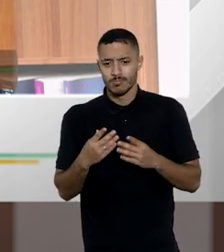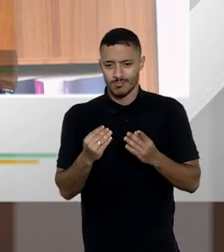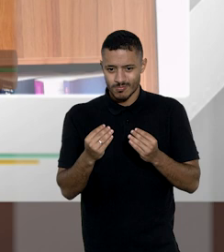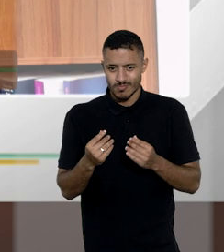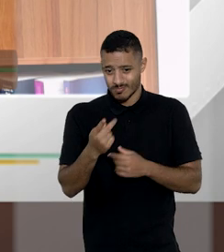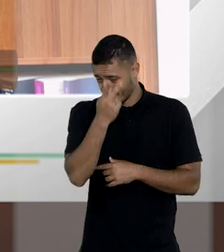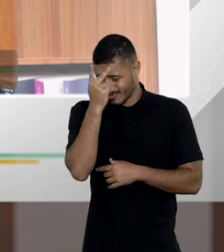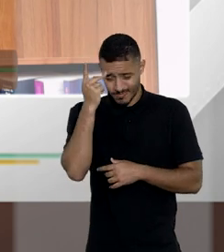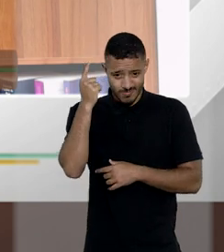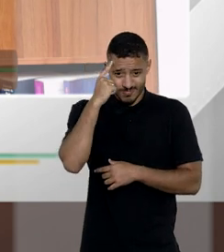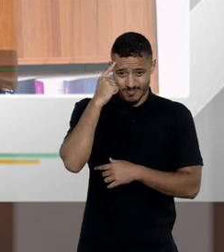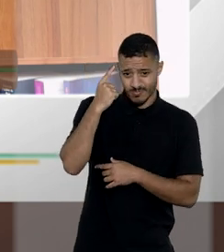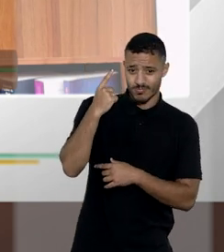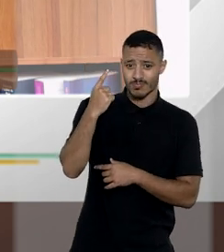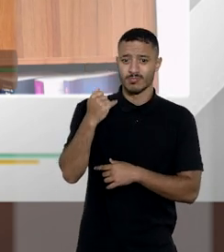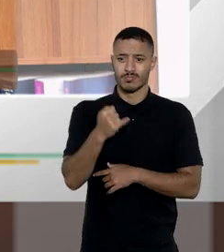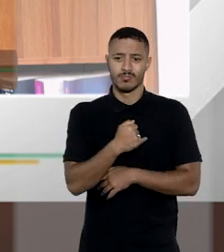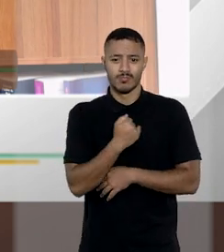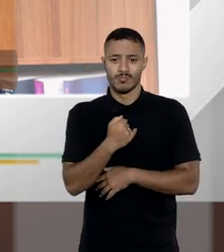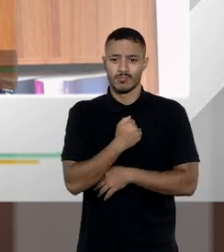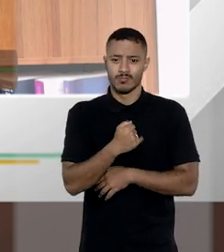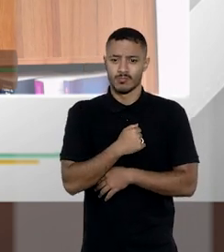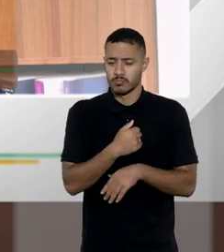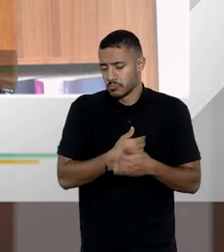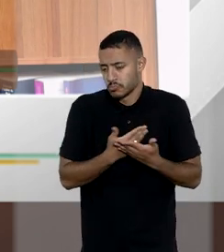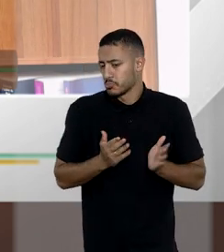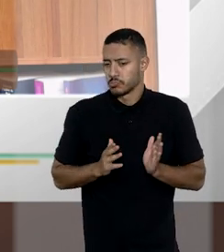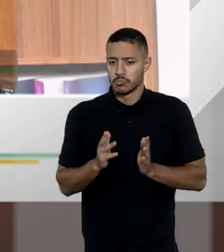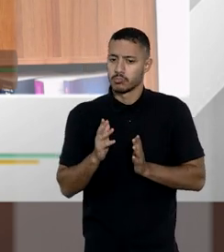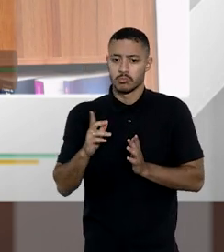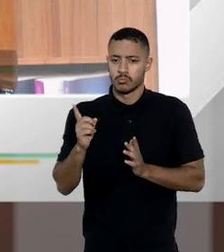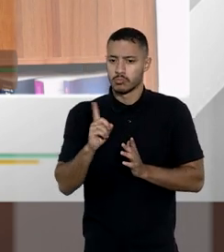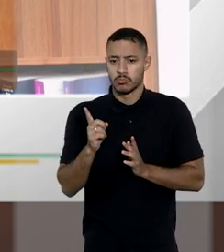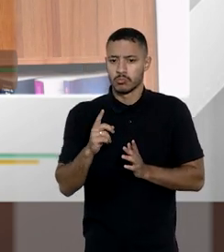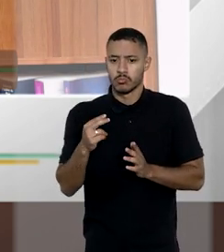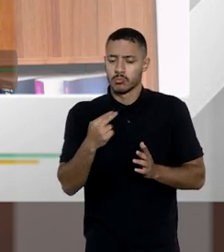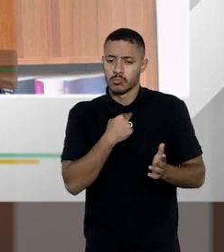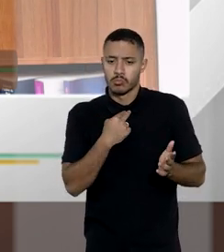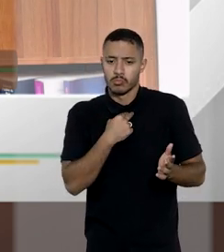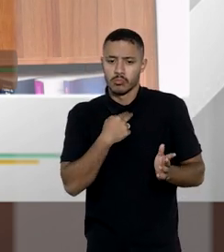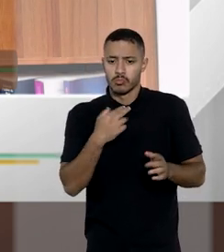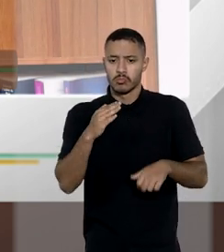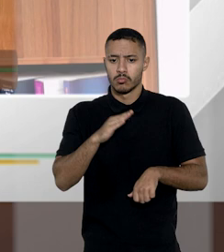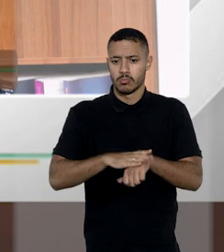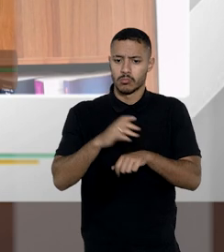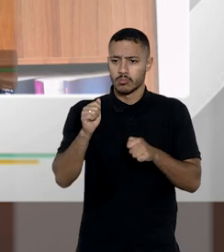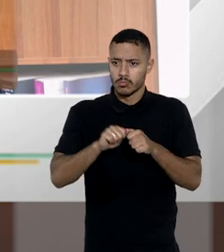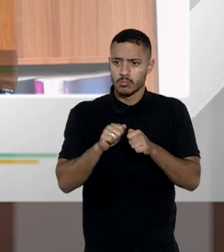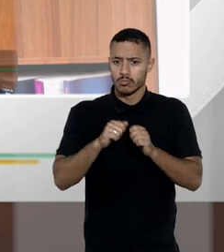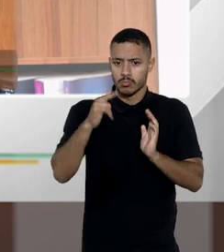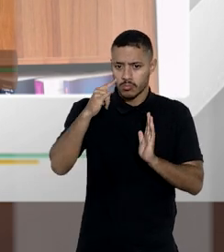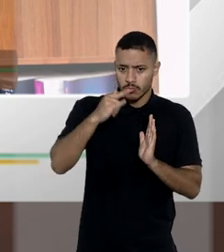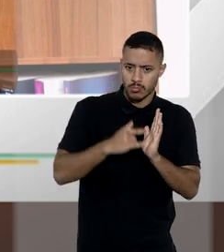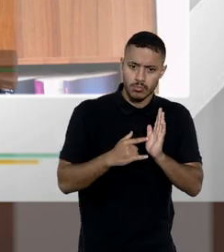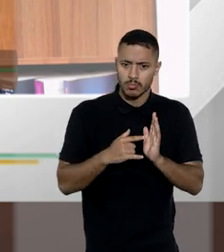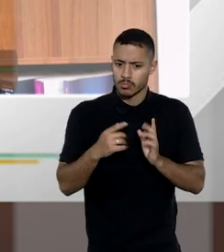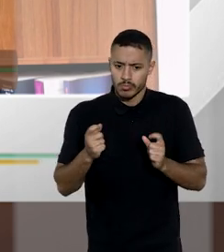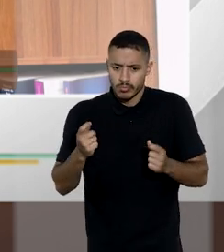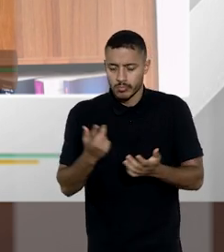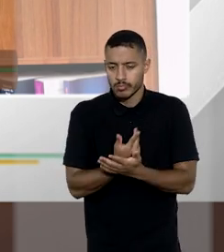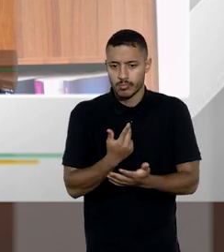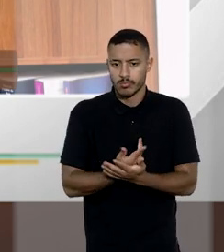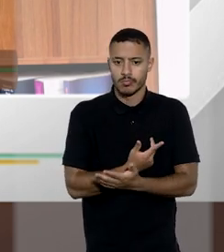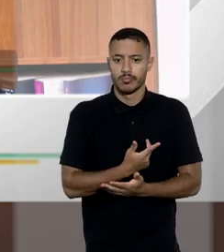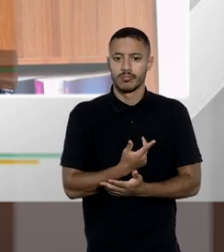muitas vezes as pessoas imaginam que depois de uma certa idade nós não poderíamos mais fazer o testamento que é totalmente